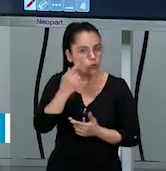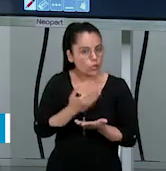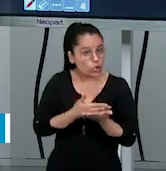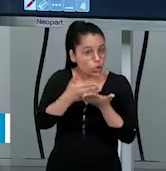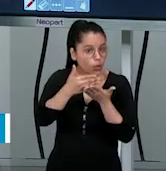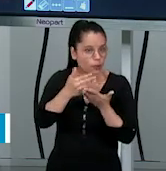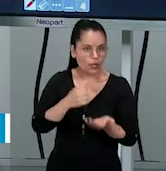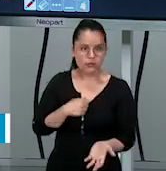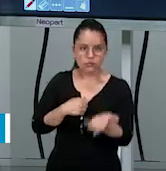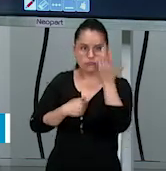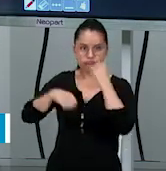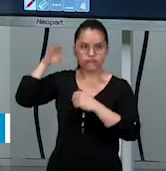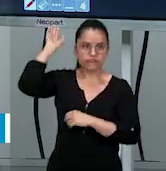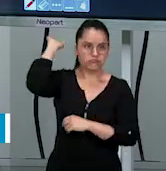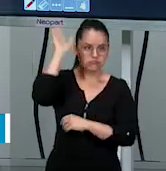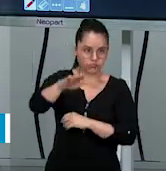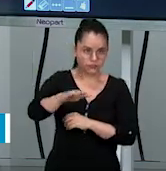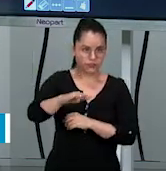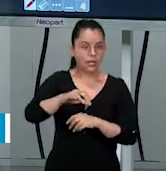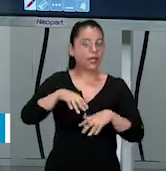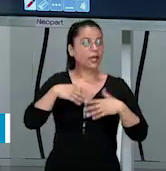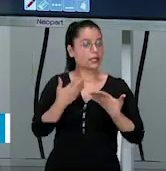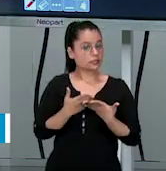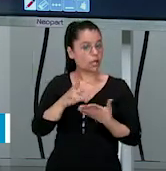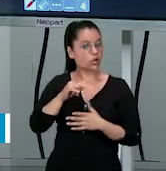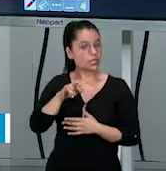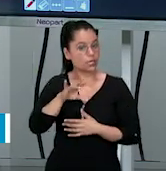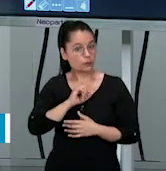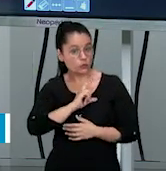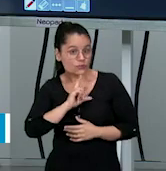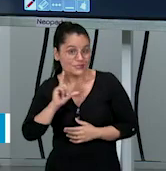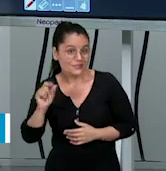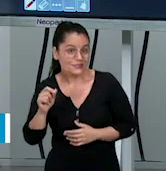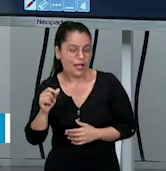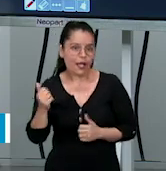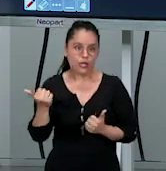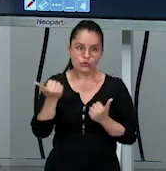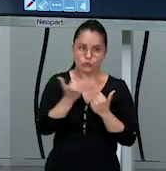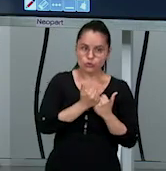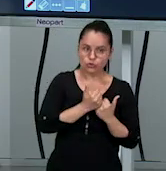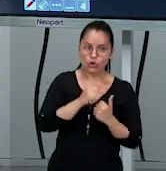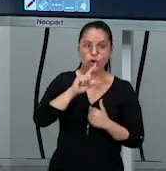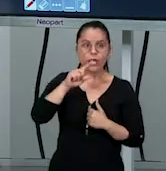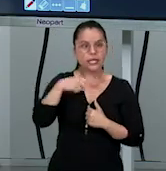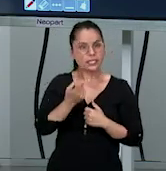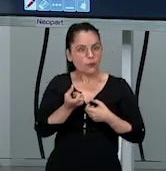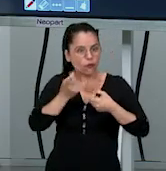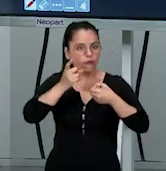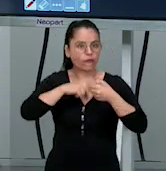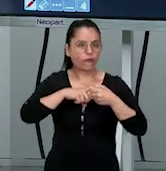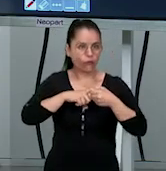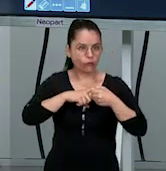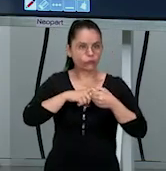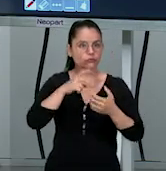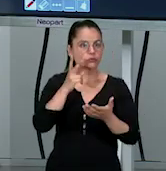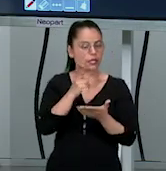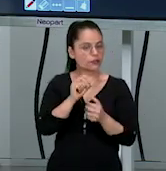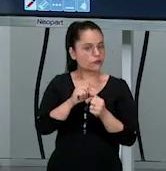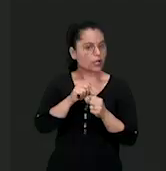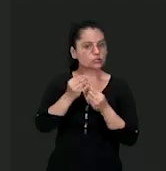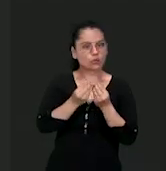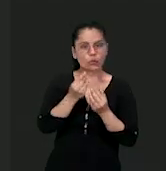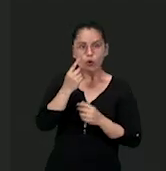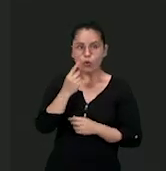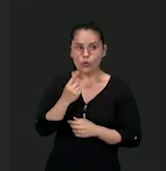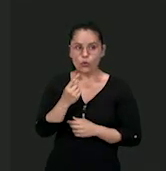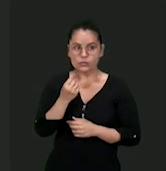pessoa que vai sacar, tá certo? Então o Líbero sempre sai e depois que alguém saca pra ele, ele retorna e faz sempre aqui, ó, 1, 6